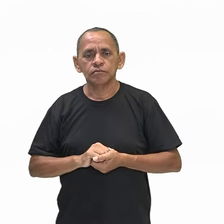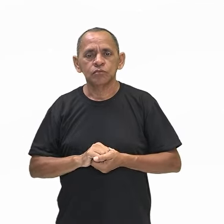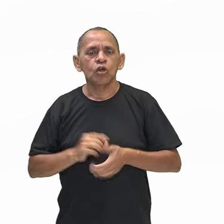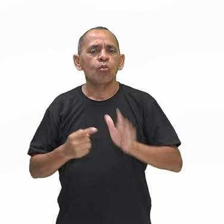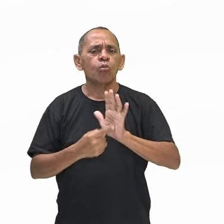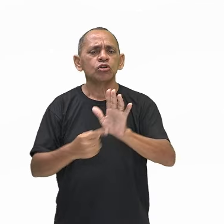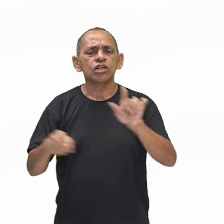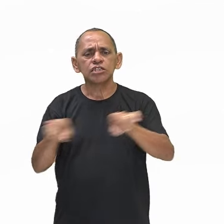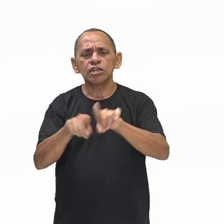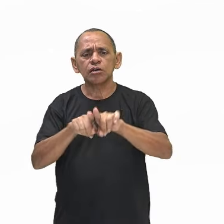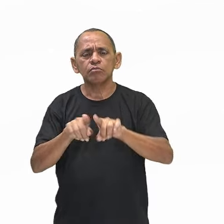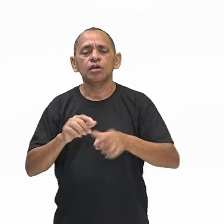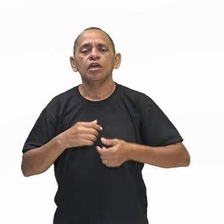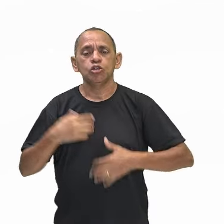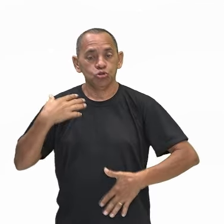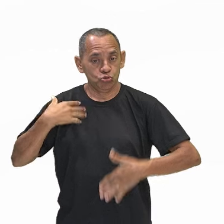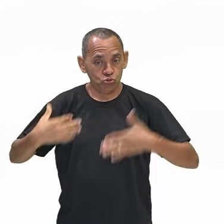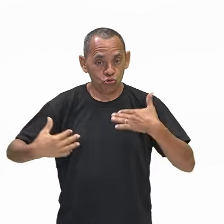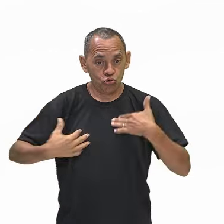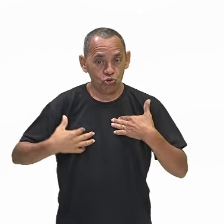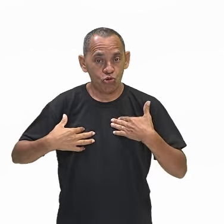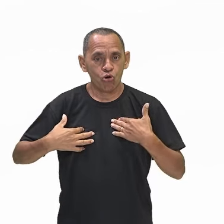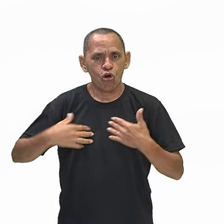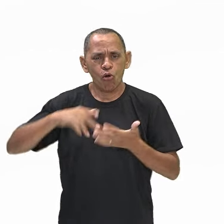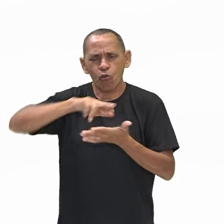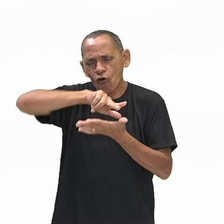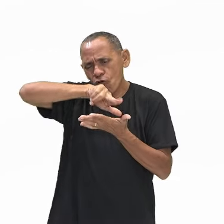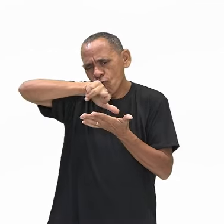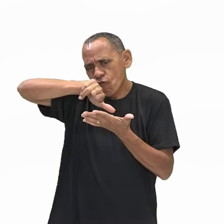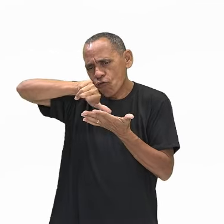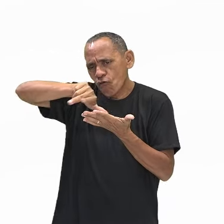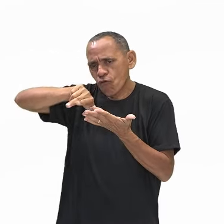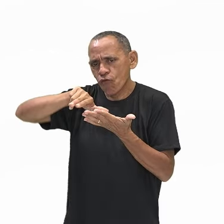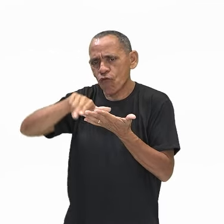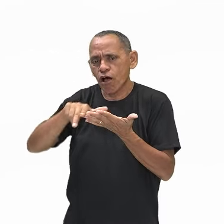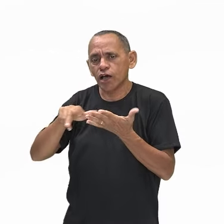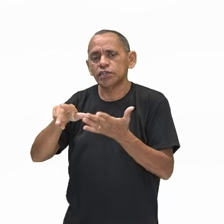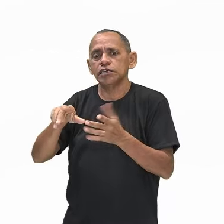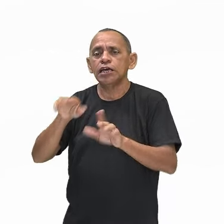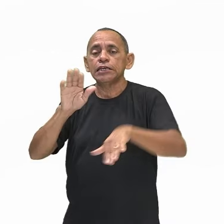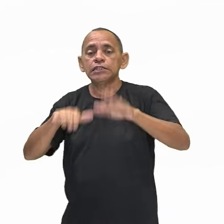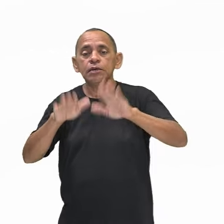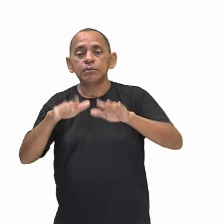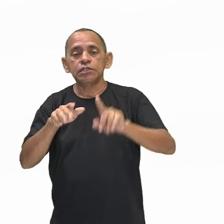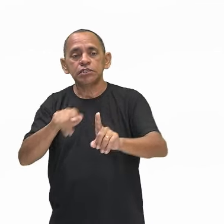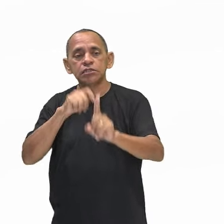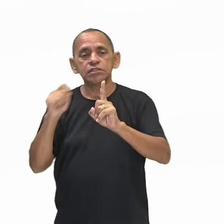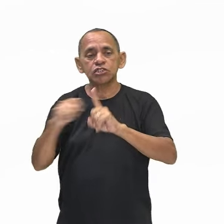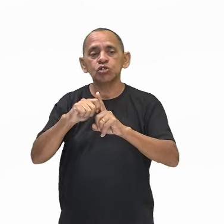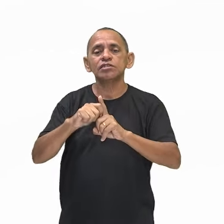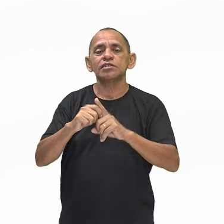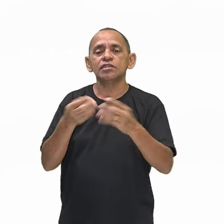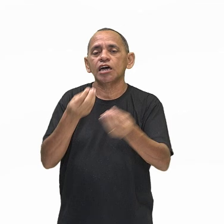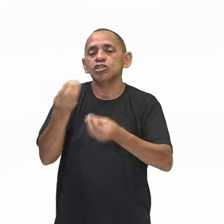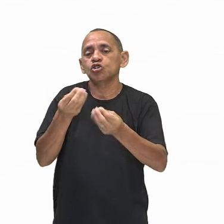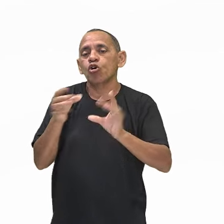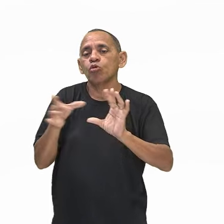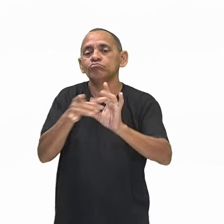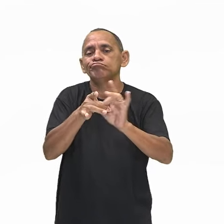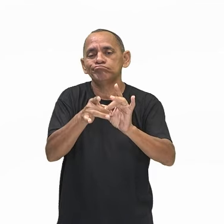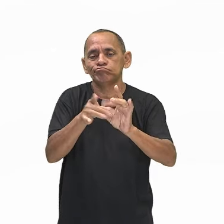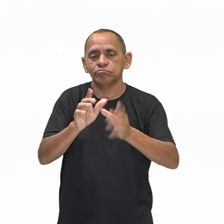mutante que varia conforme a sociedade em que se insere. Dessa forma, a educação física se